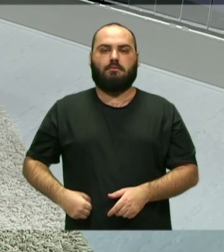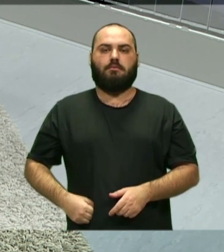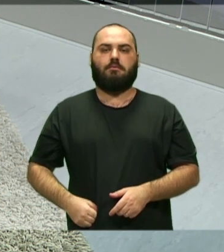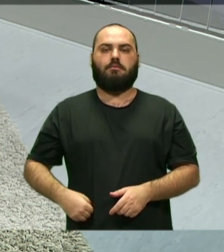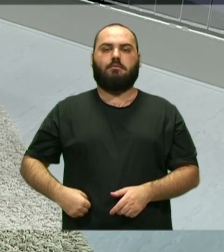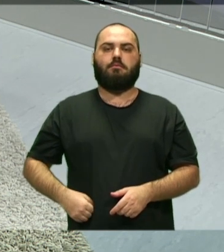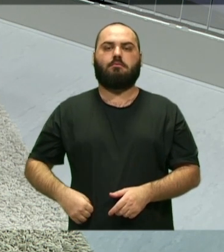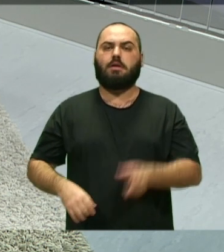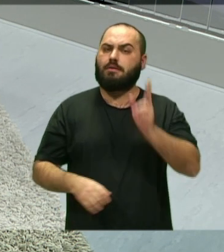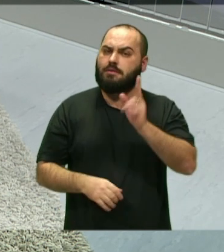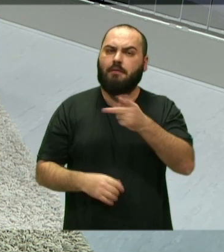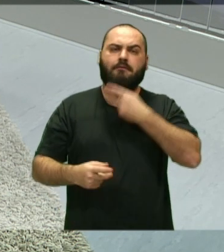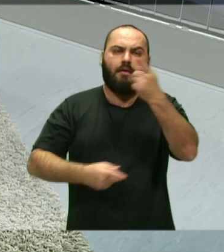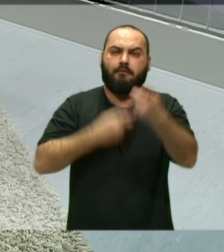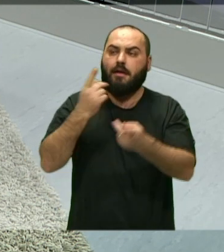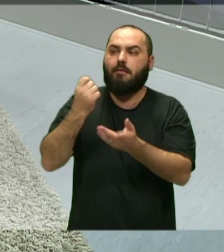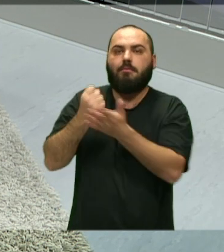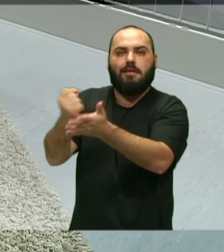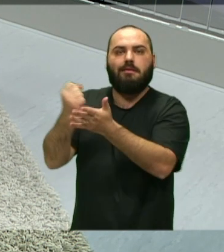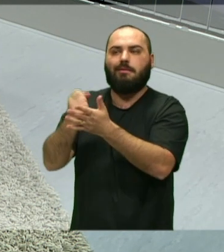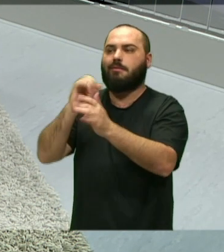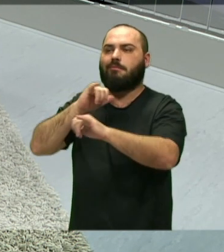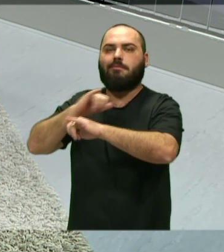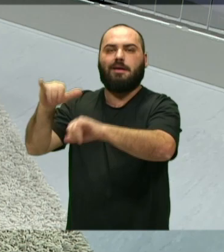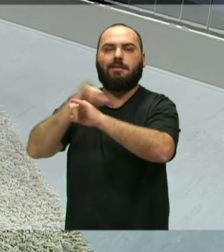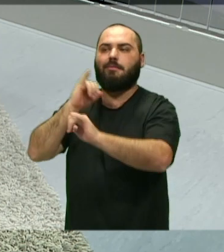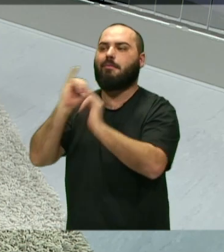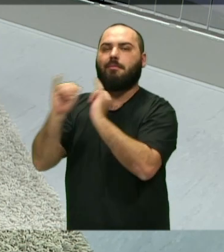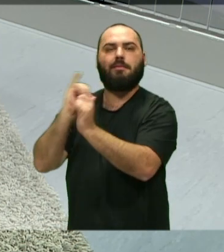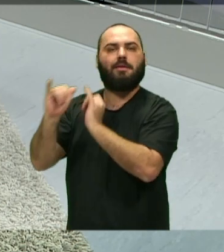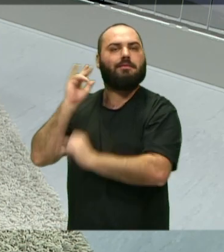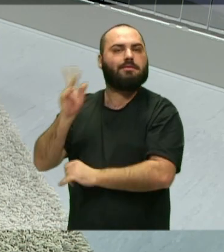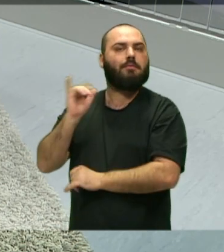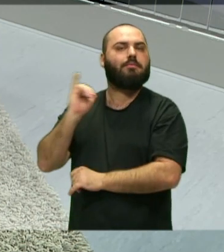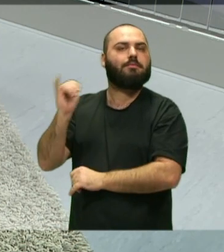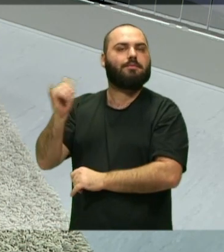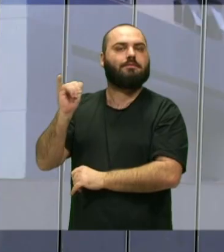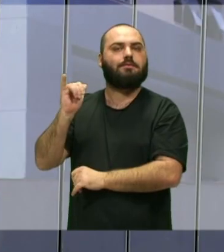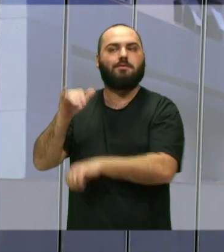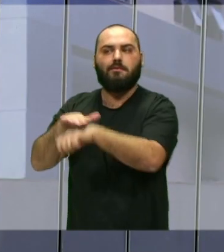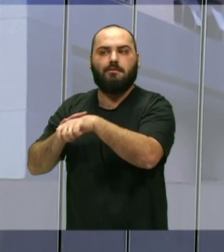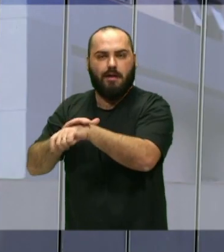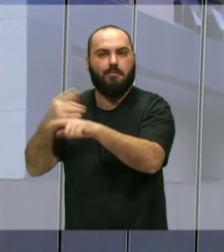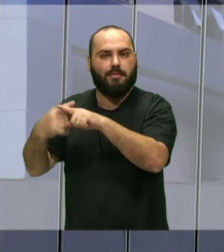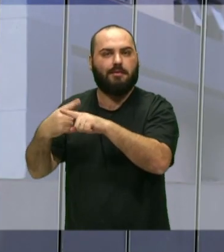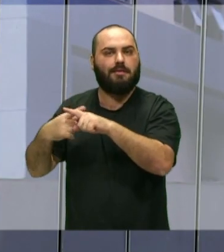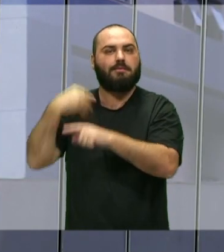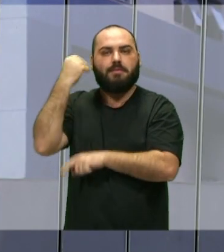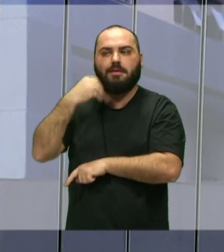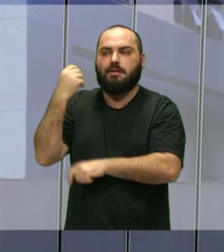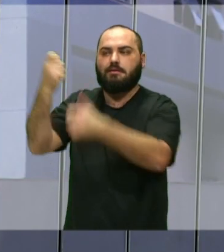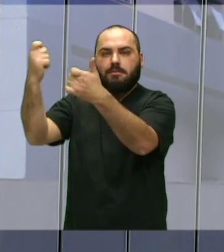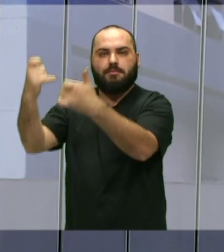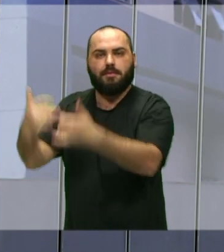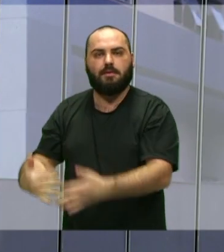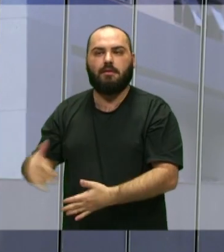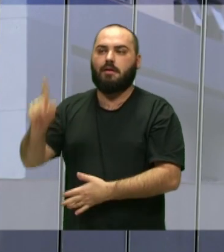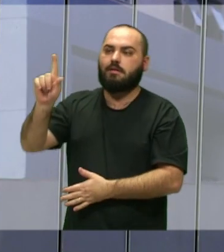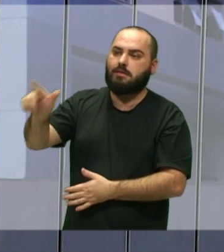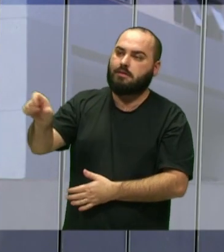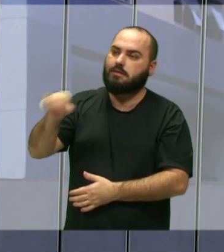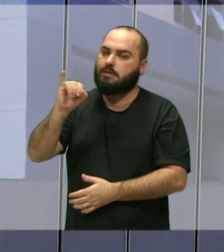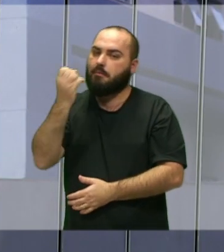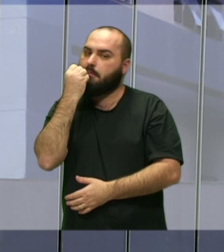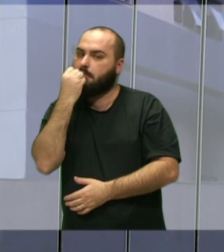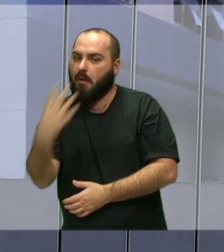conto minhas experiências para meus colegas, né, meus amigos e tal, que eu gosto muito de contar a experiência, como que é boa, como que